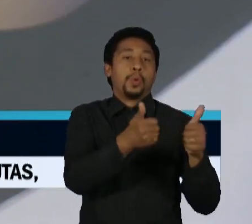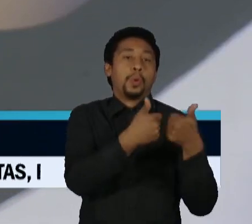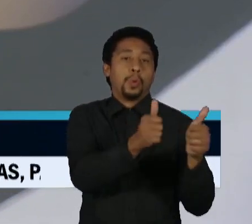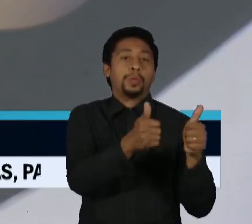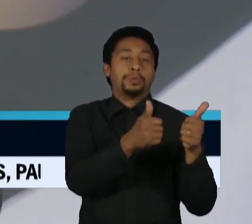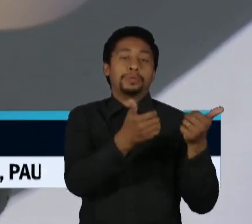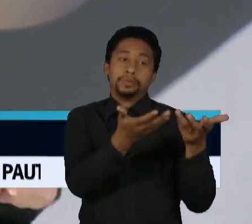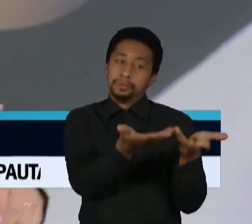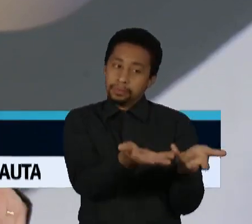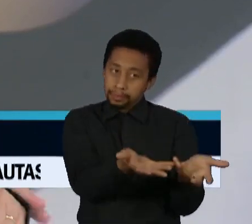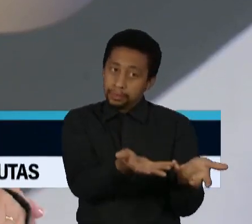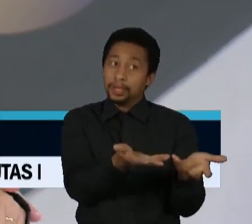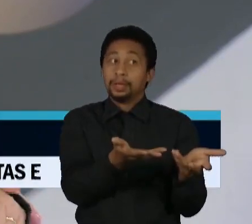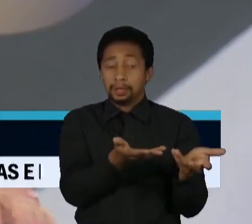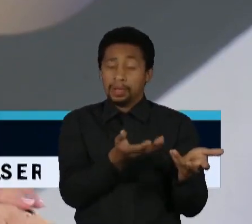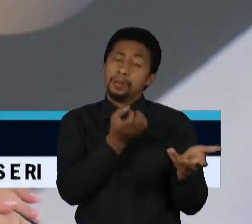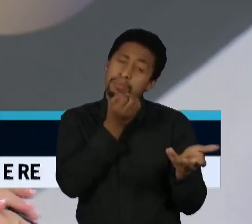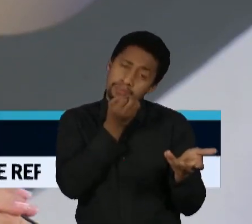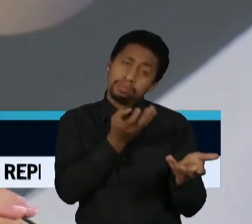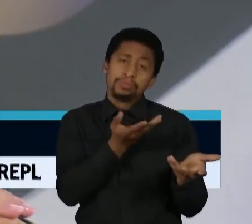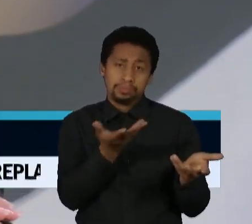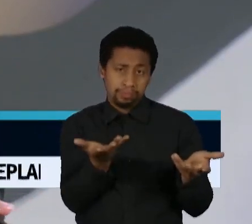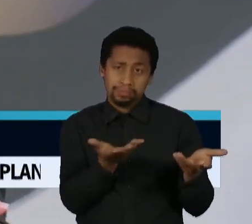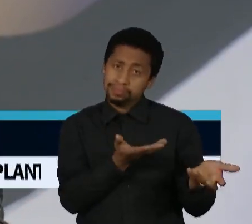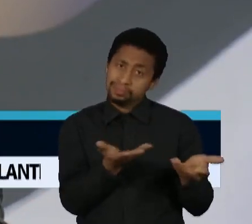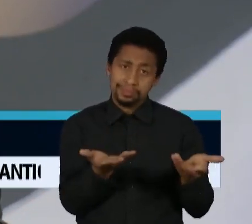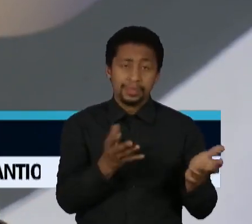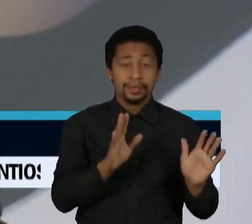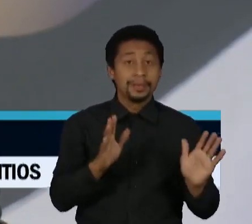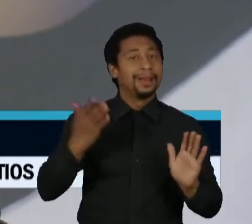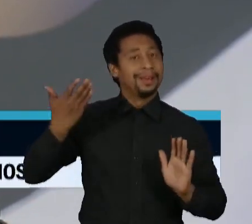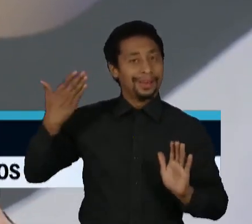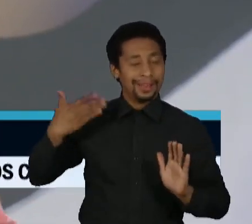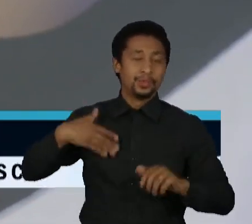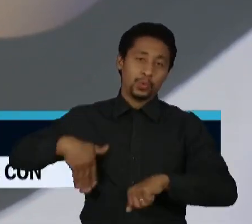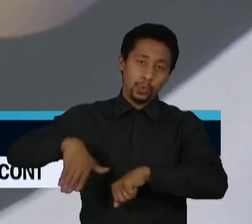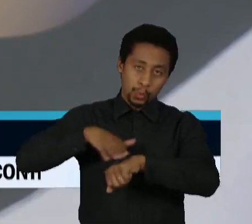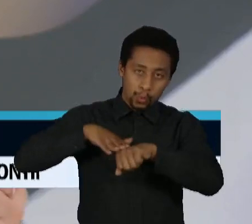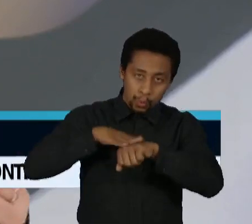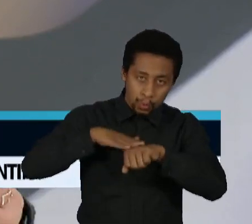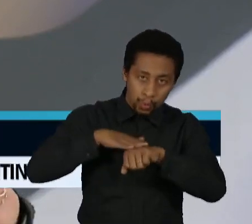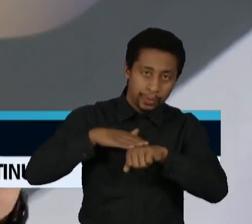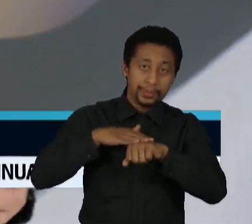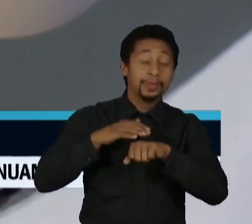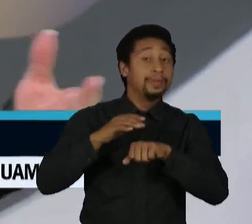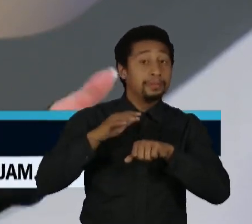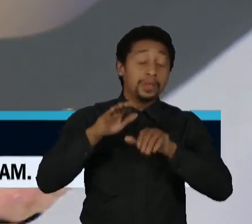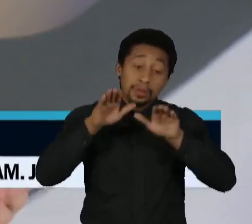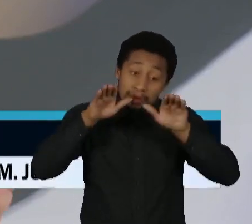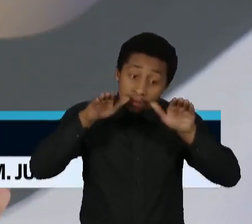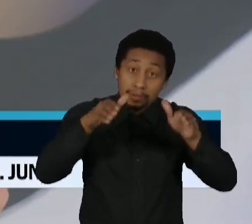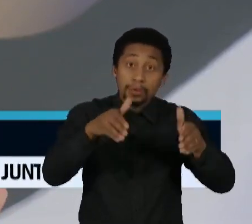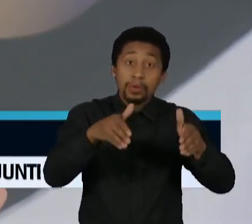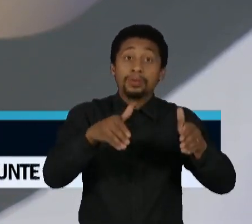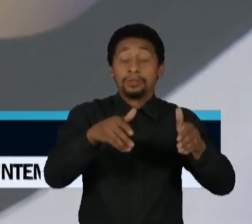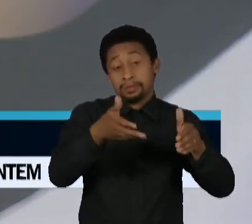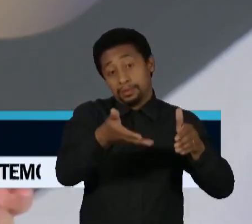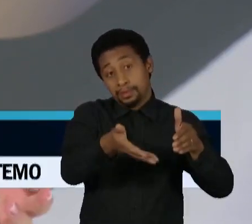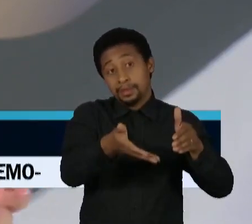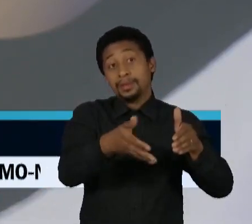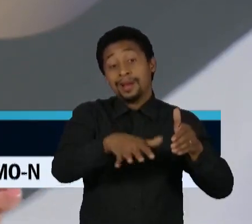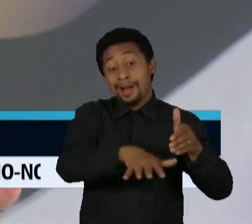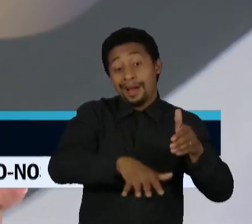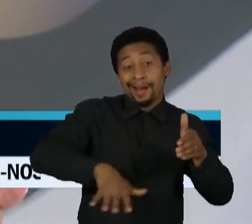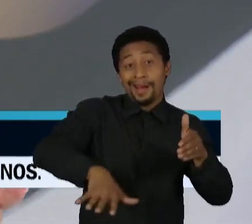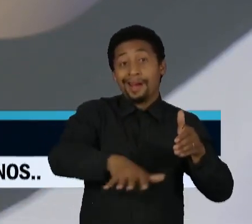lado da questão que nós já havíamos comentado aqui, inclusive nas últimas semanas, que é pensar que existe uma modificação nesse